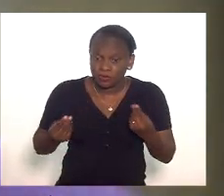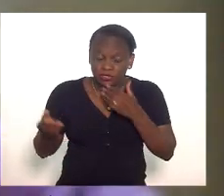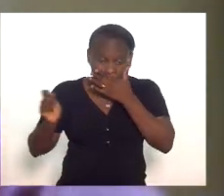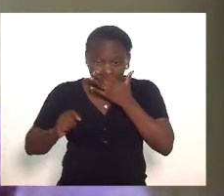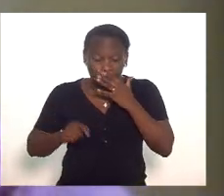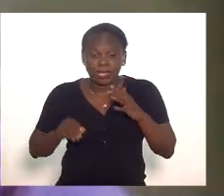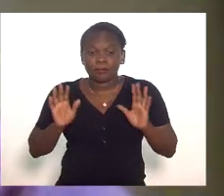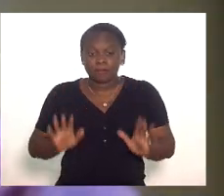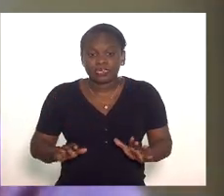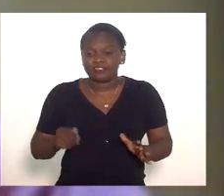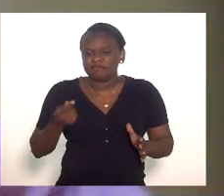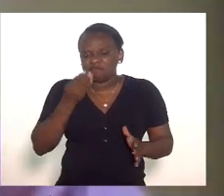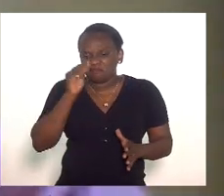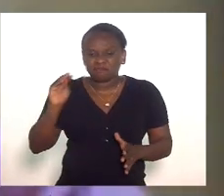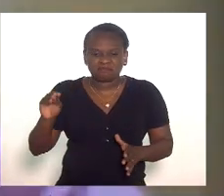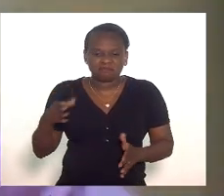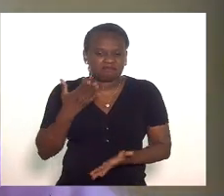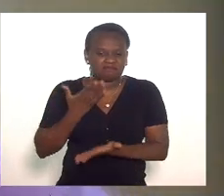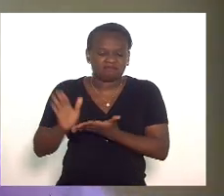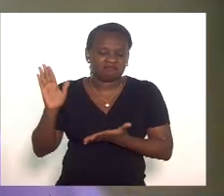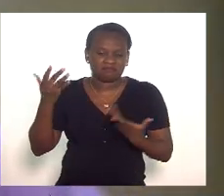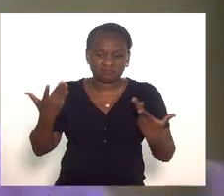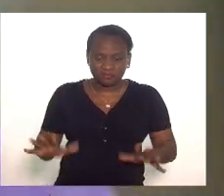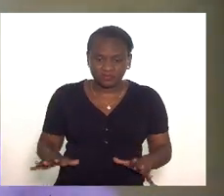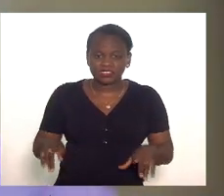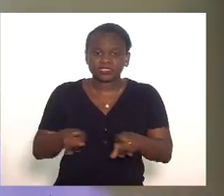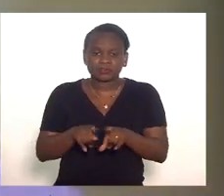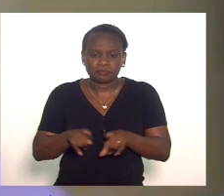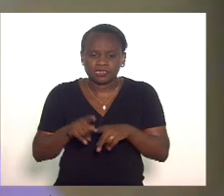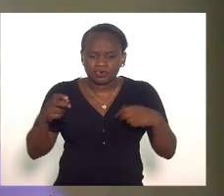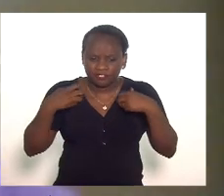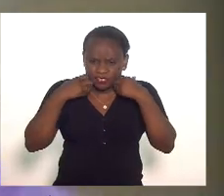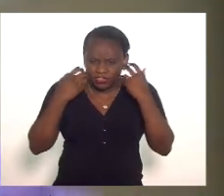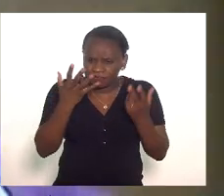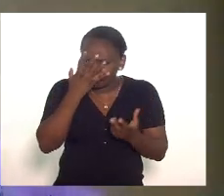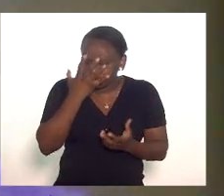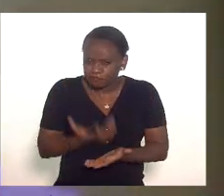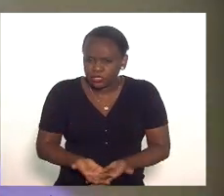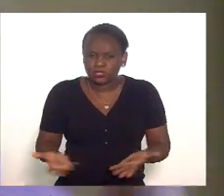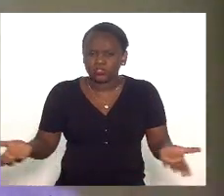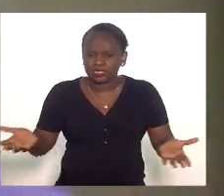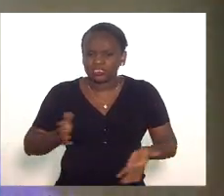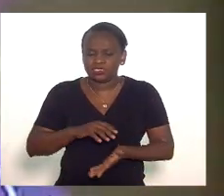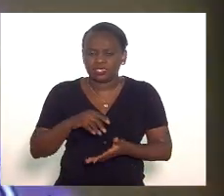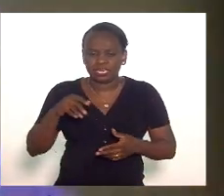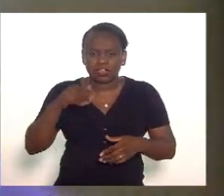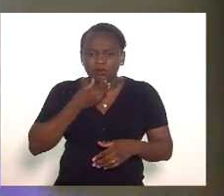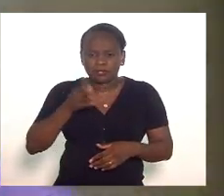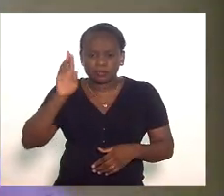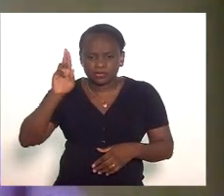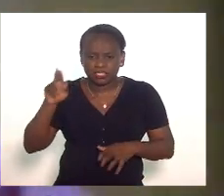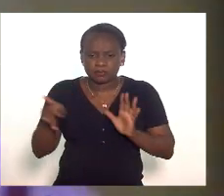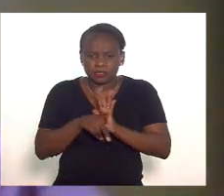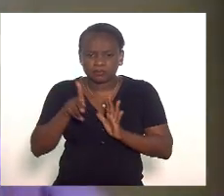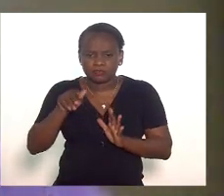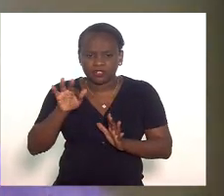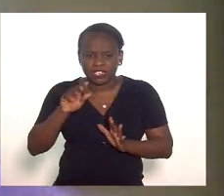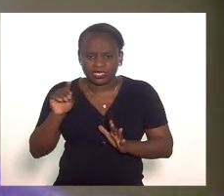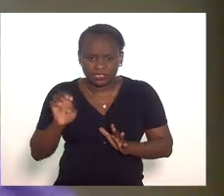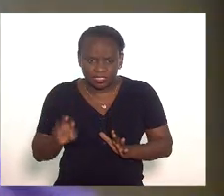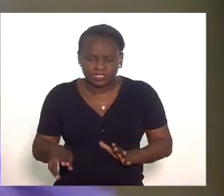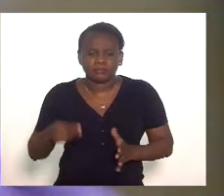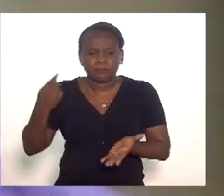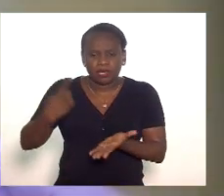não apenas rejeitou essa possibilidade como constrangeu como humilhou o representante da Pfizer em audiência